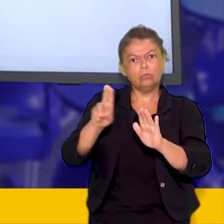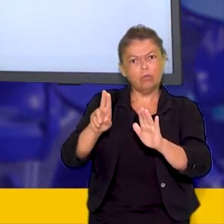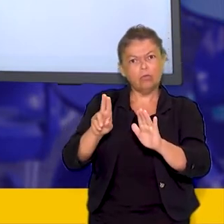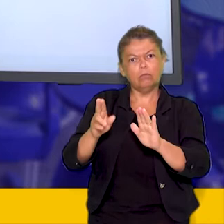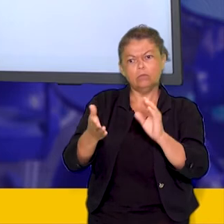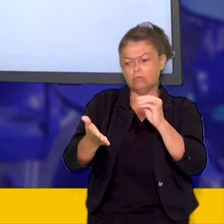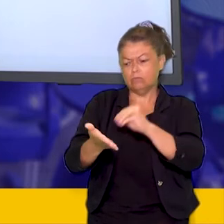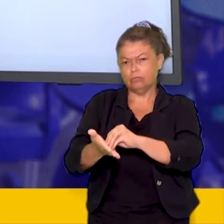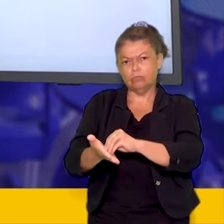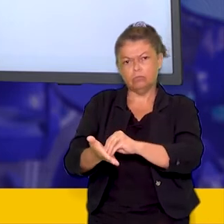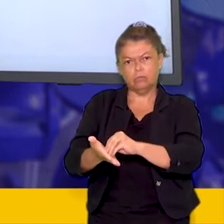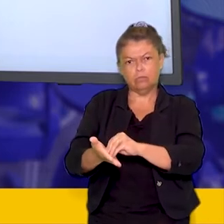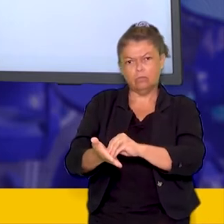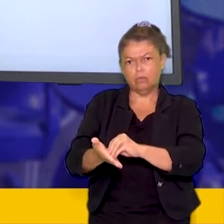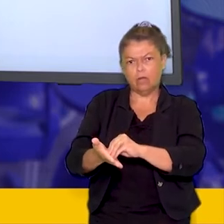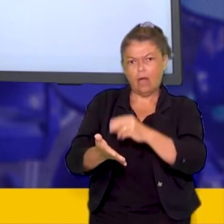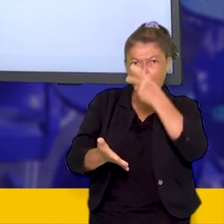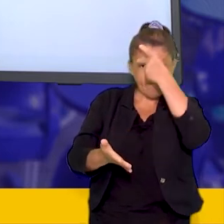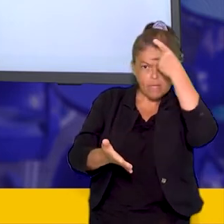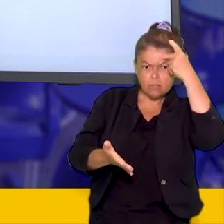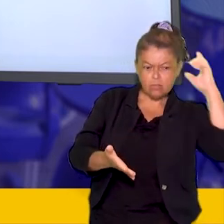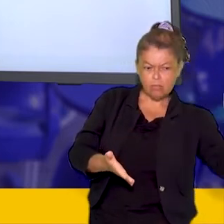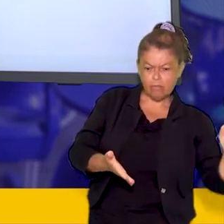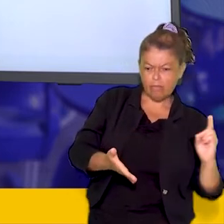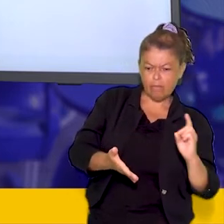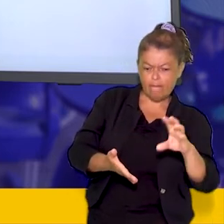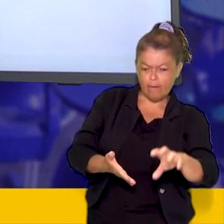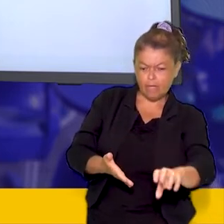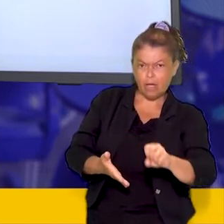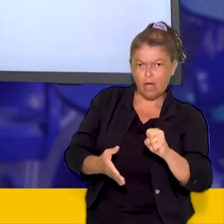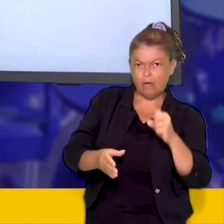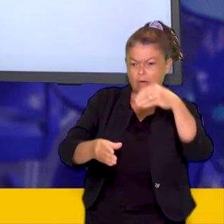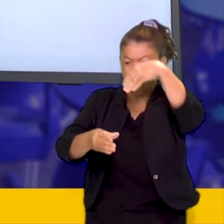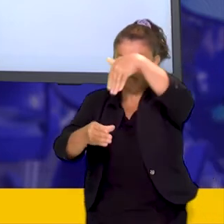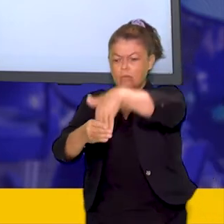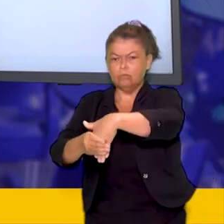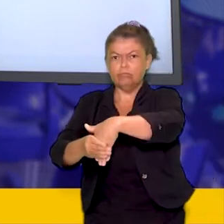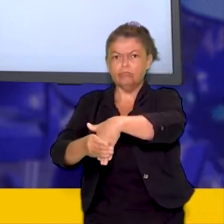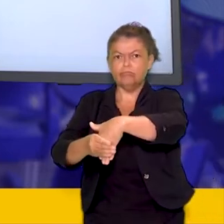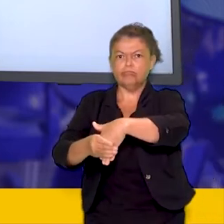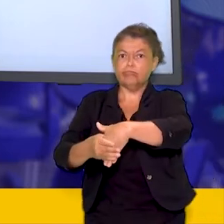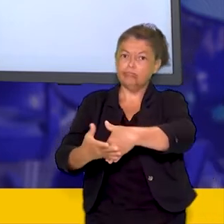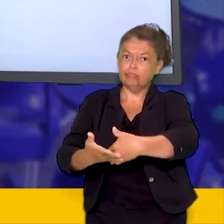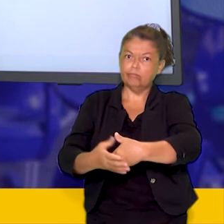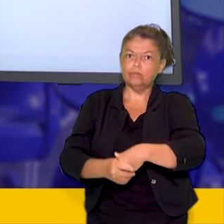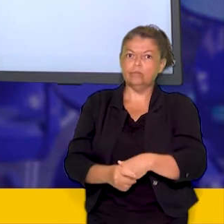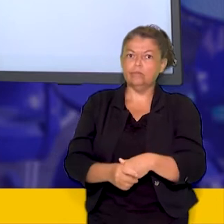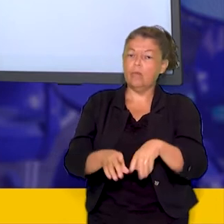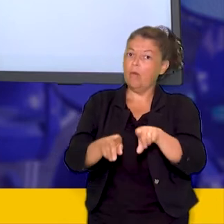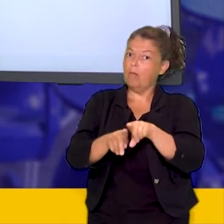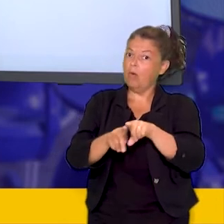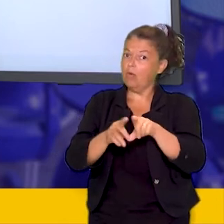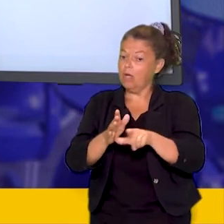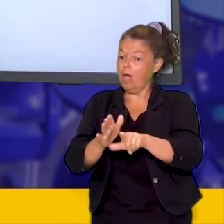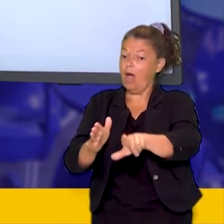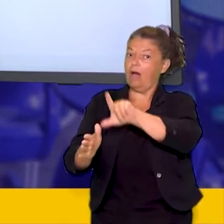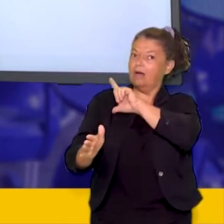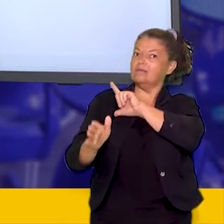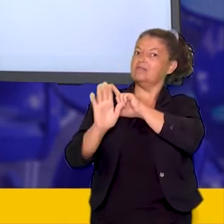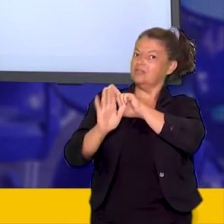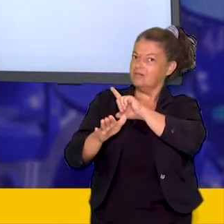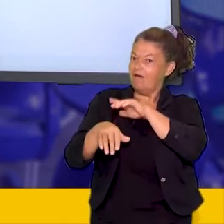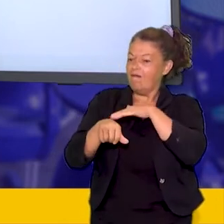depositá-lo na urna. A troca de favores já estava previamente combinada,